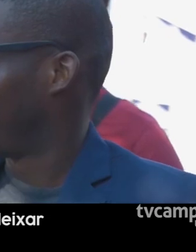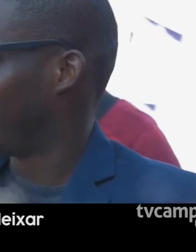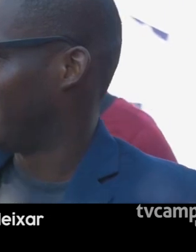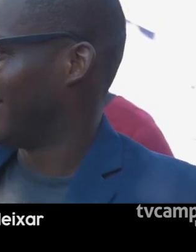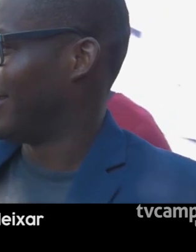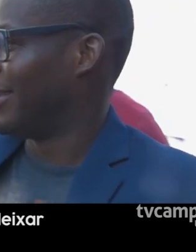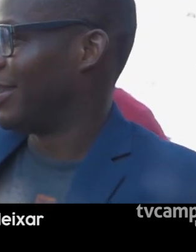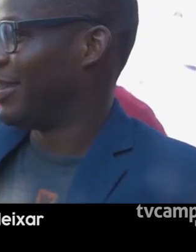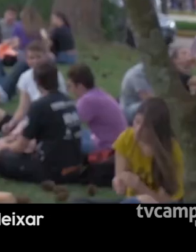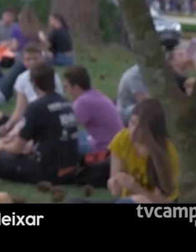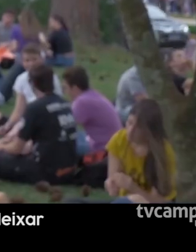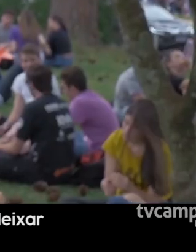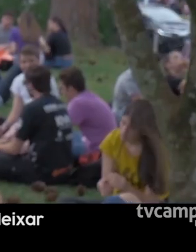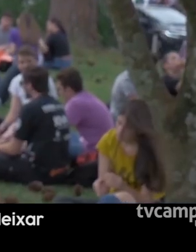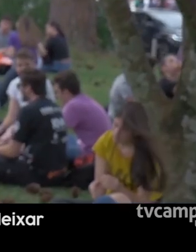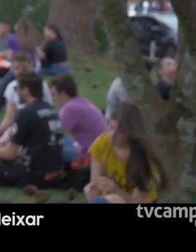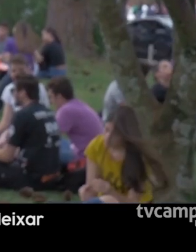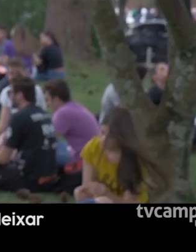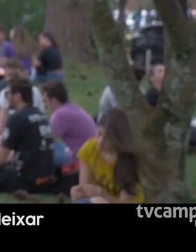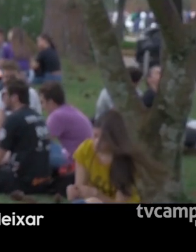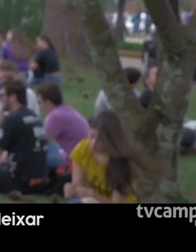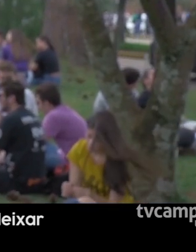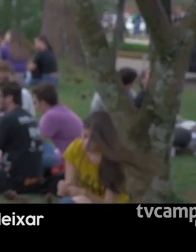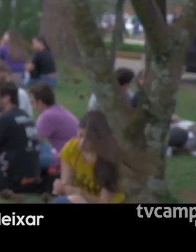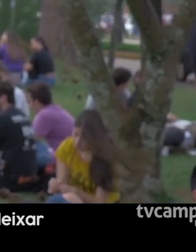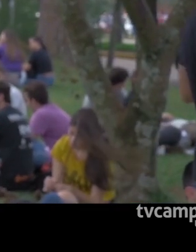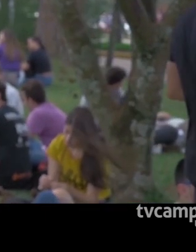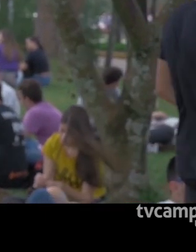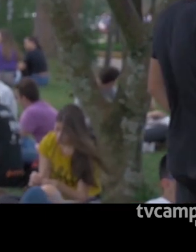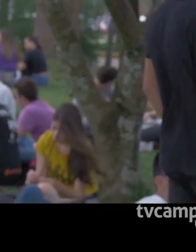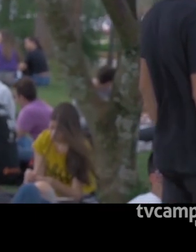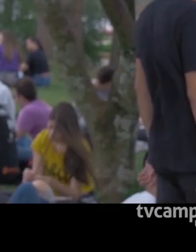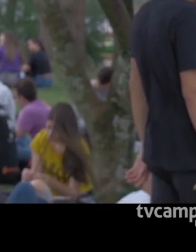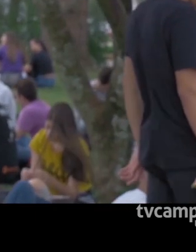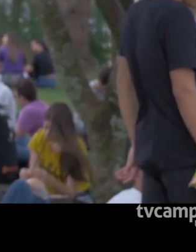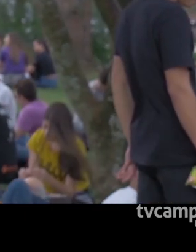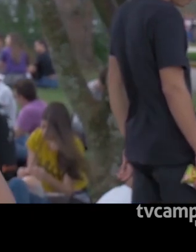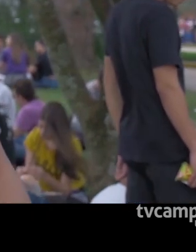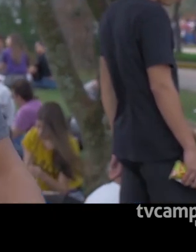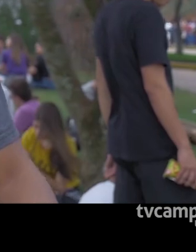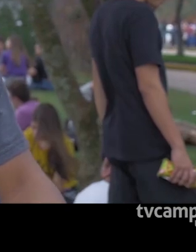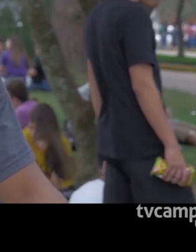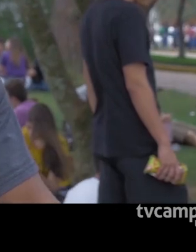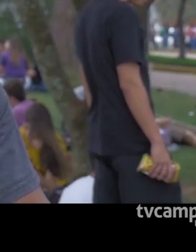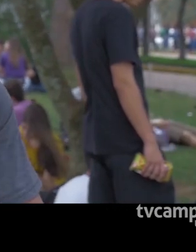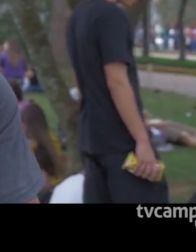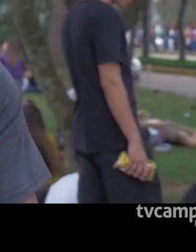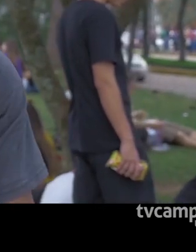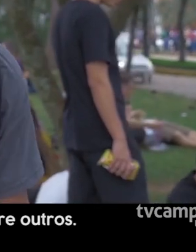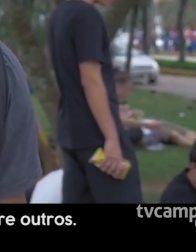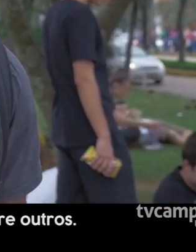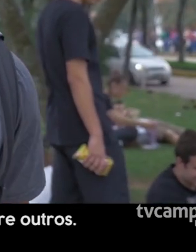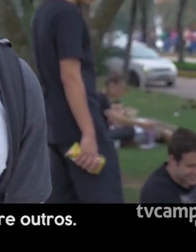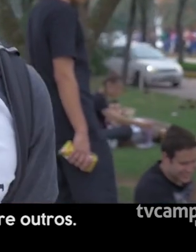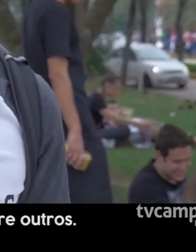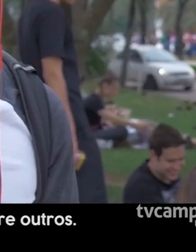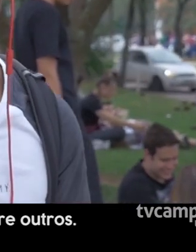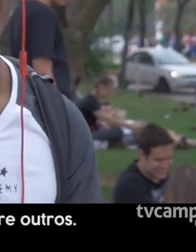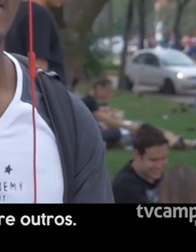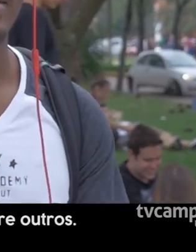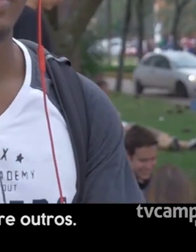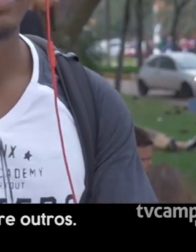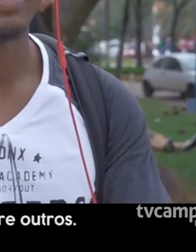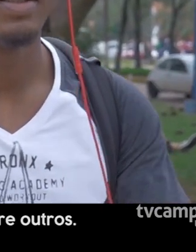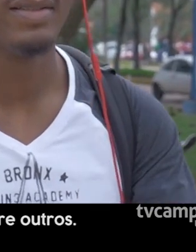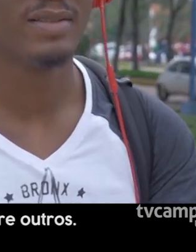Tem um imigrante que escolhe que se pegue por uma razão que ela compre e migre por uma outra razão. Por exemplo, por uma razão